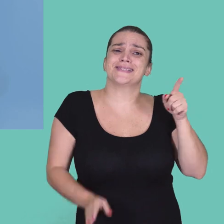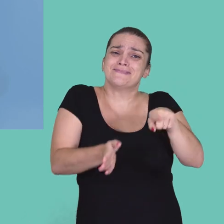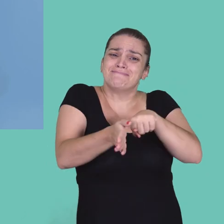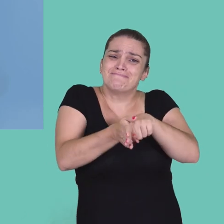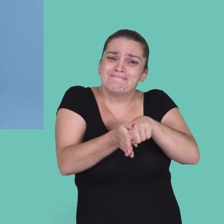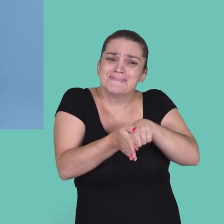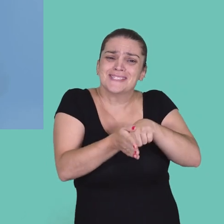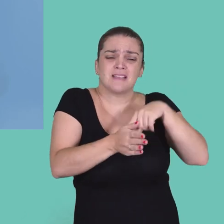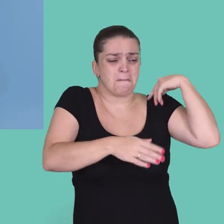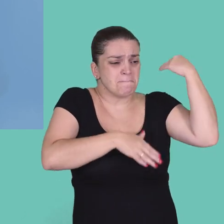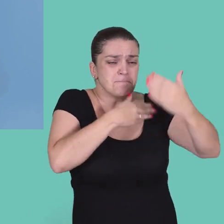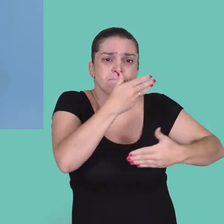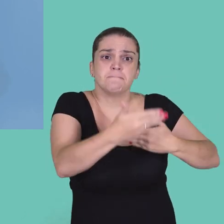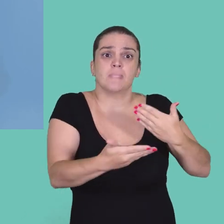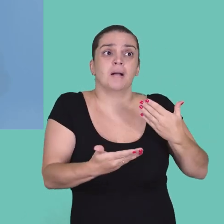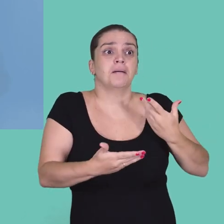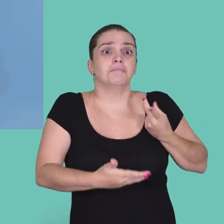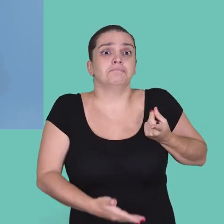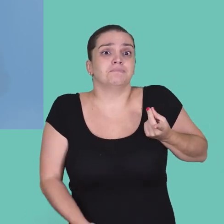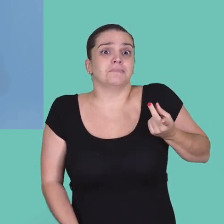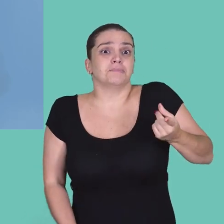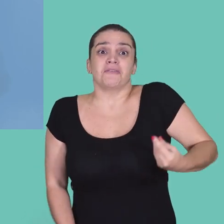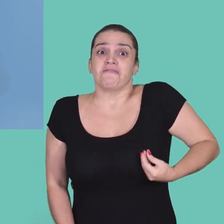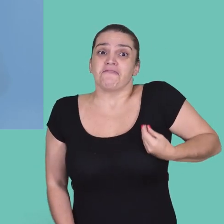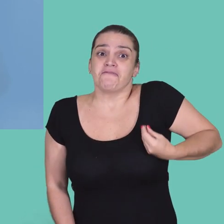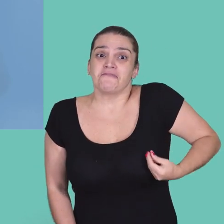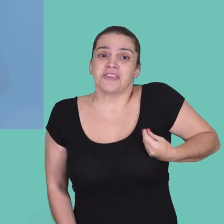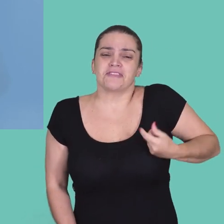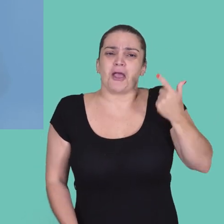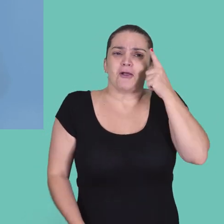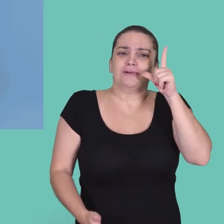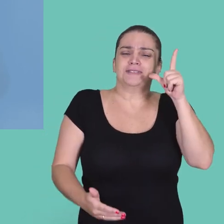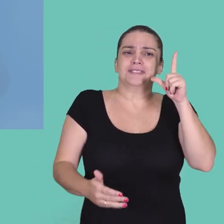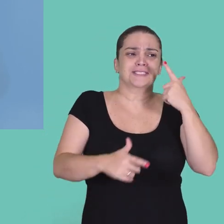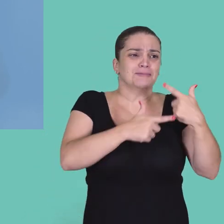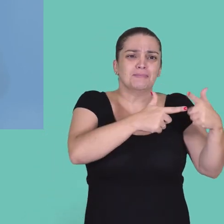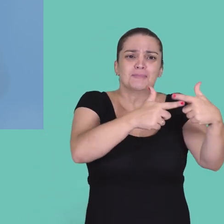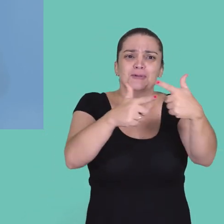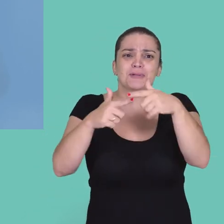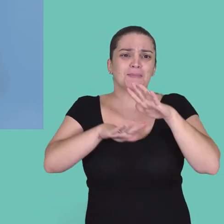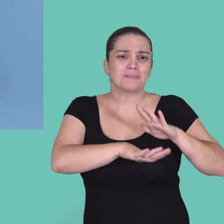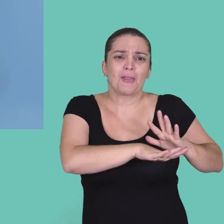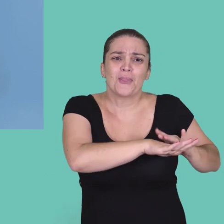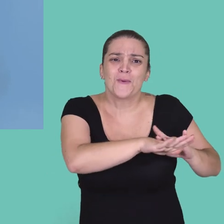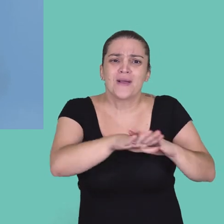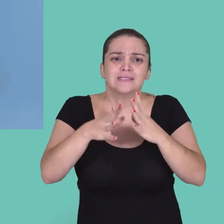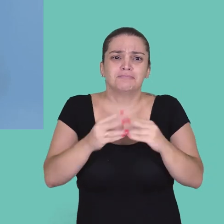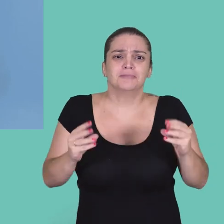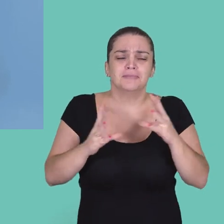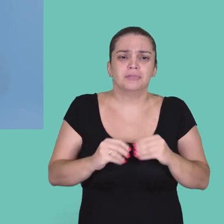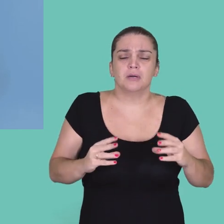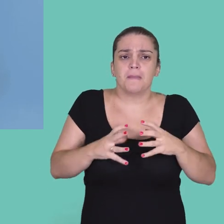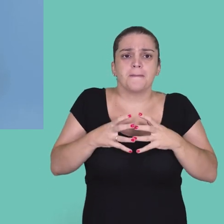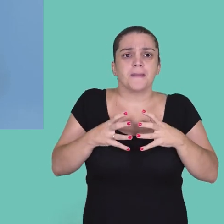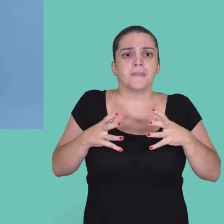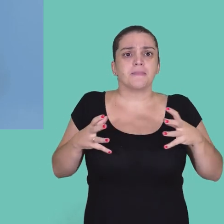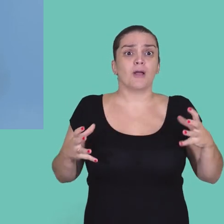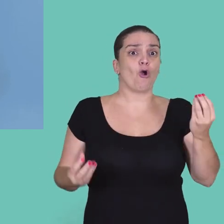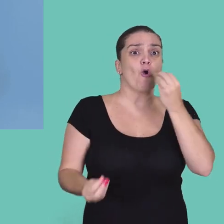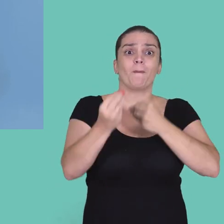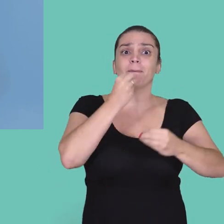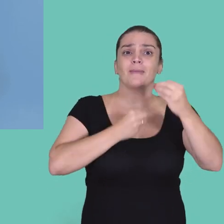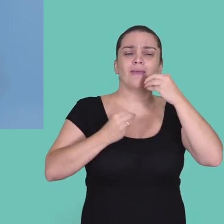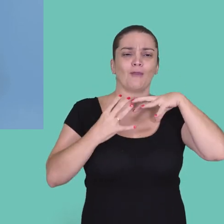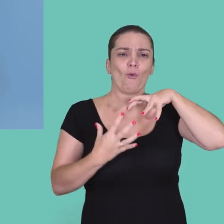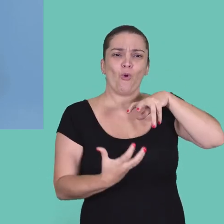fato de que hoje a gente tem pessoas com maior longevidade, a gente resolve uma série de problemas de doença e a gente tem